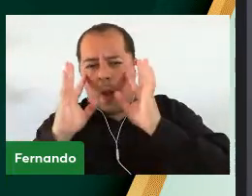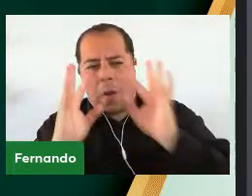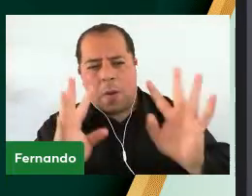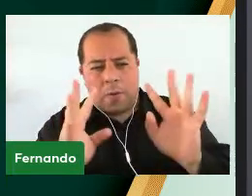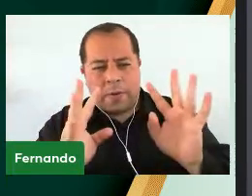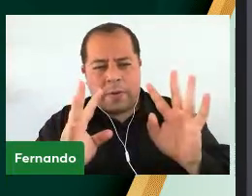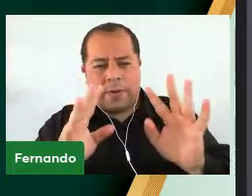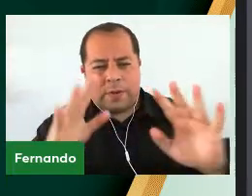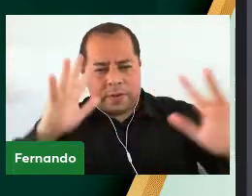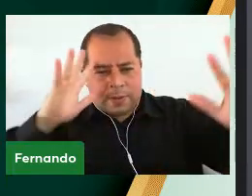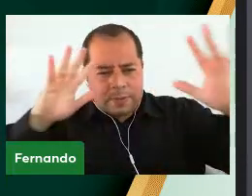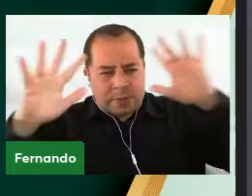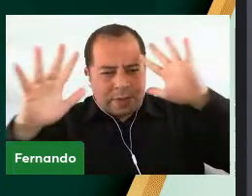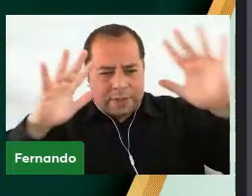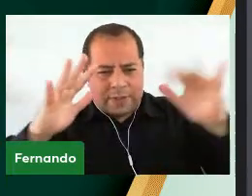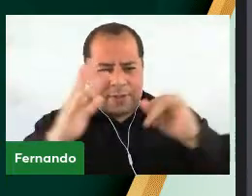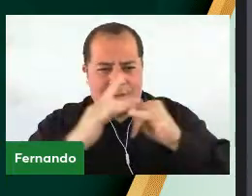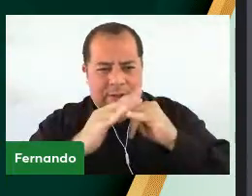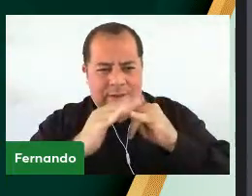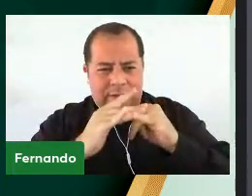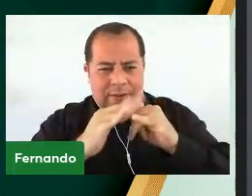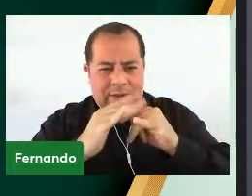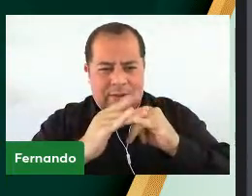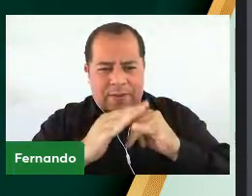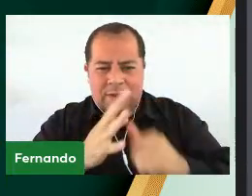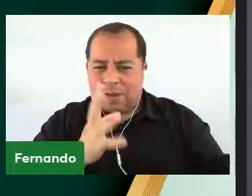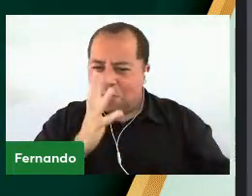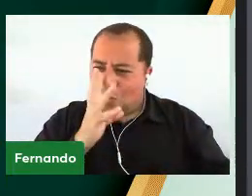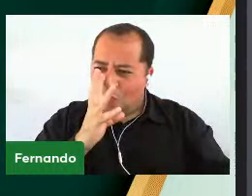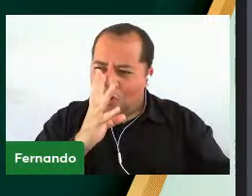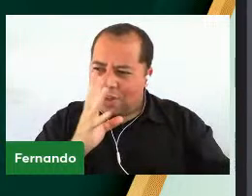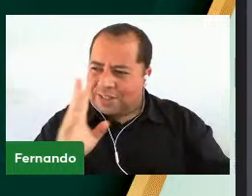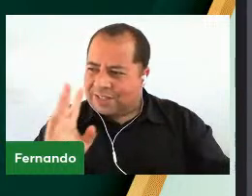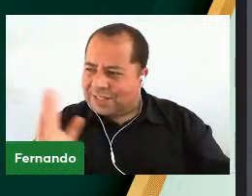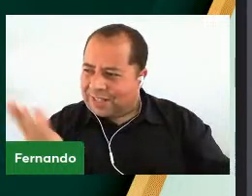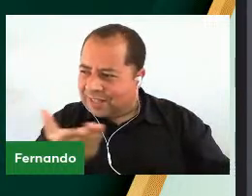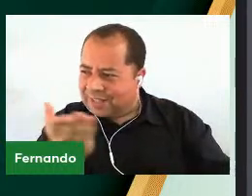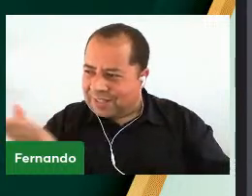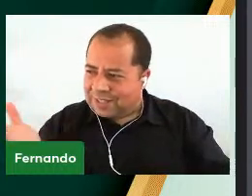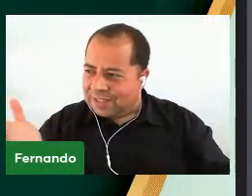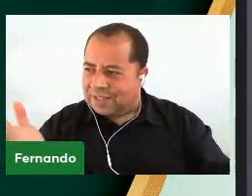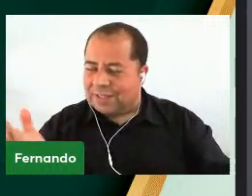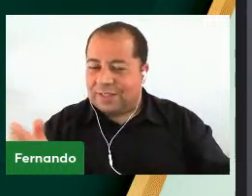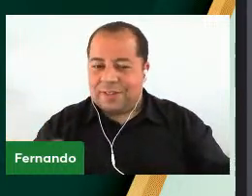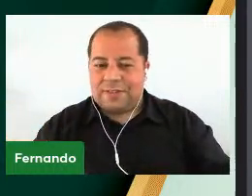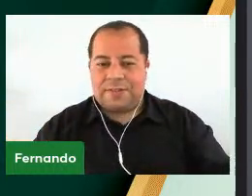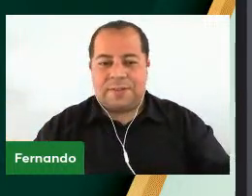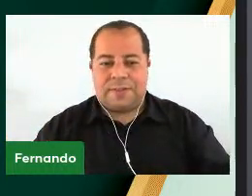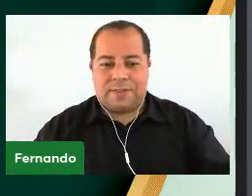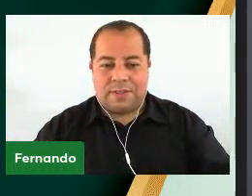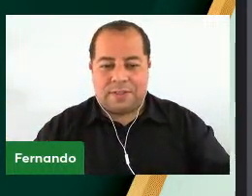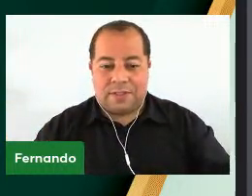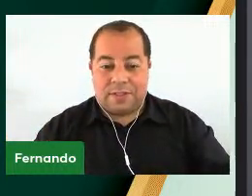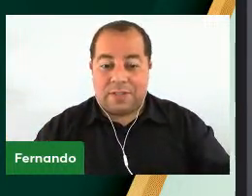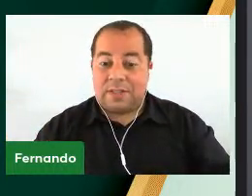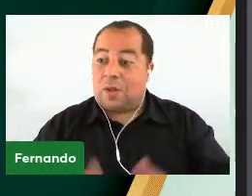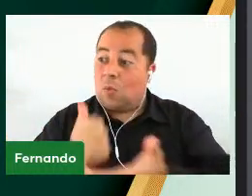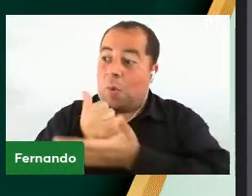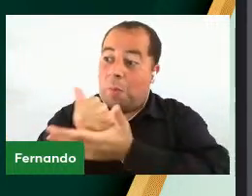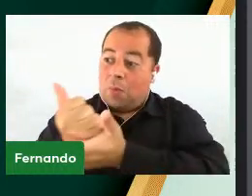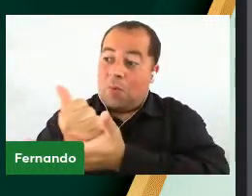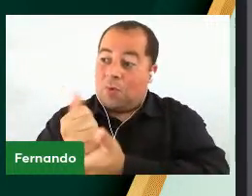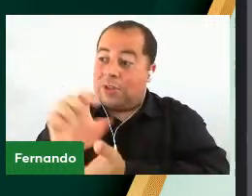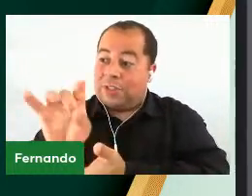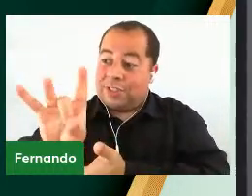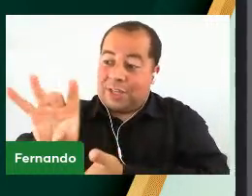Imaginem lá no YouTube As pessoas que estão assistindo vocês Nesse momento São seus pilares Que